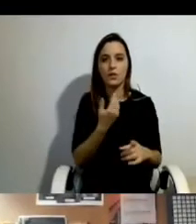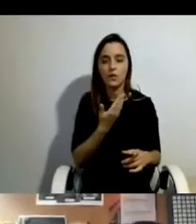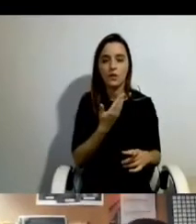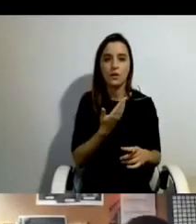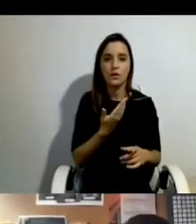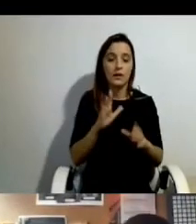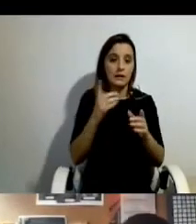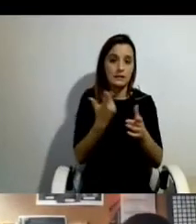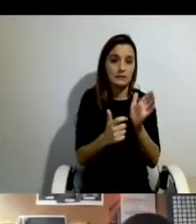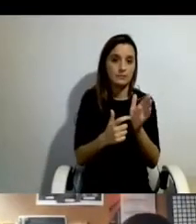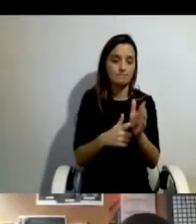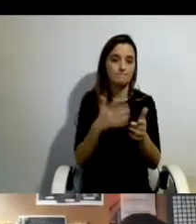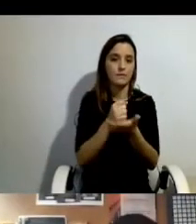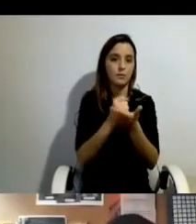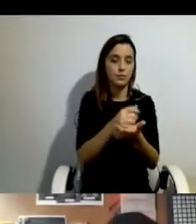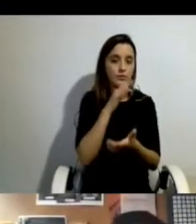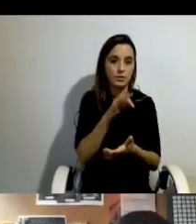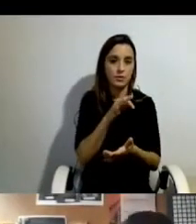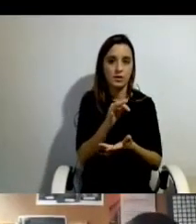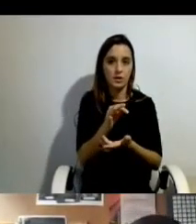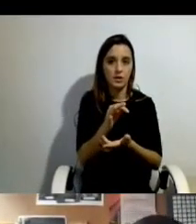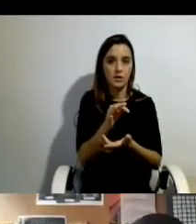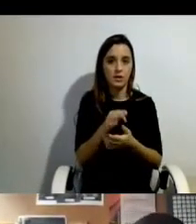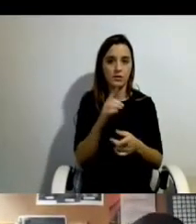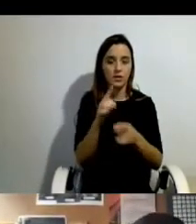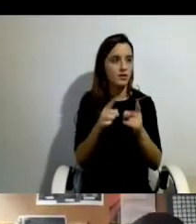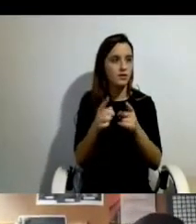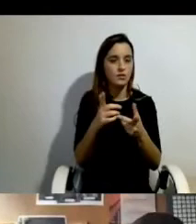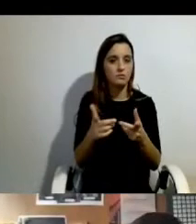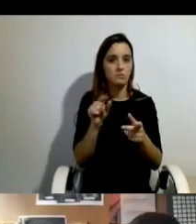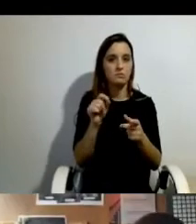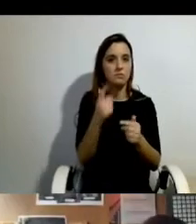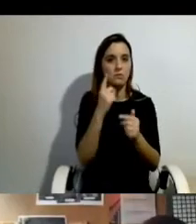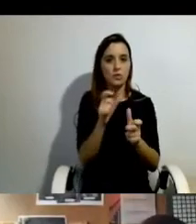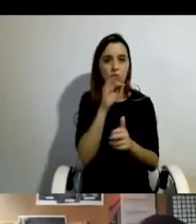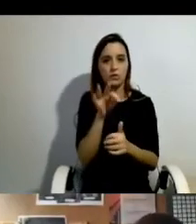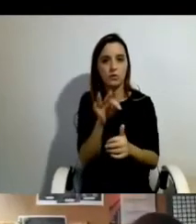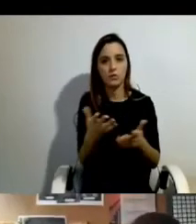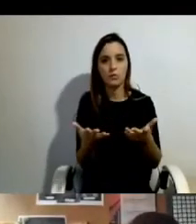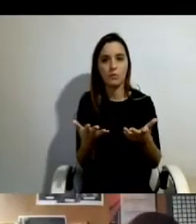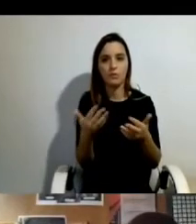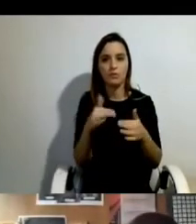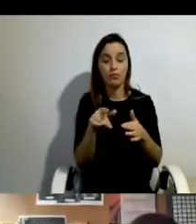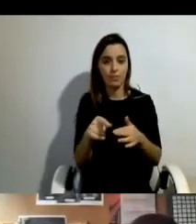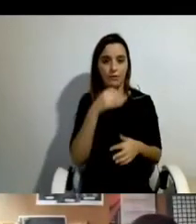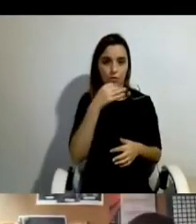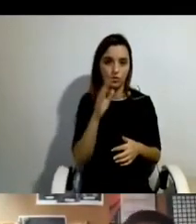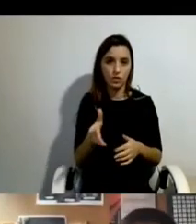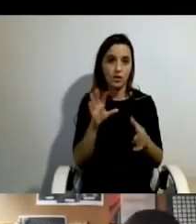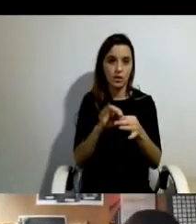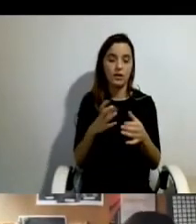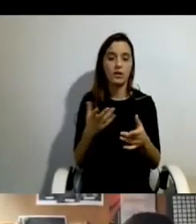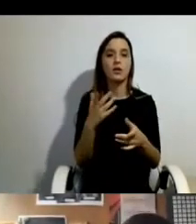familiar e também a questão do controle familiar. E hoje já foi aqui falada a questão da